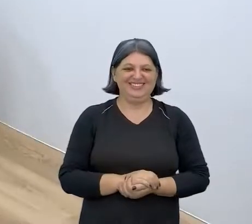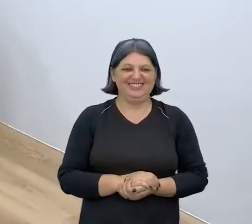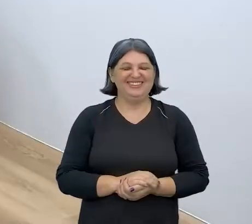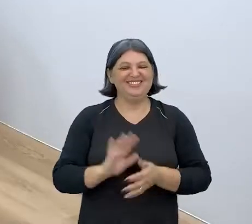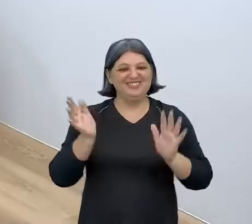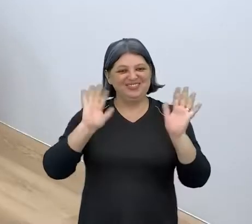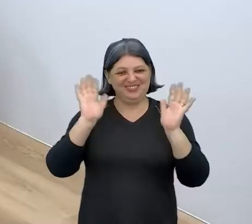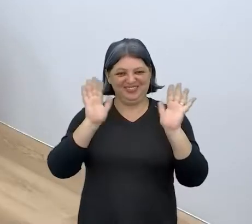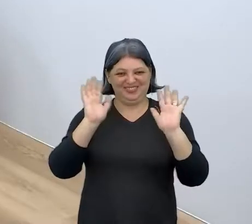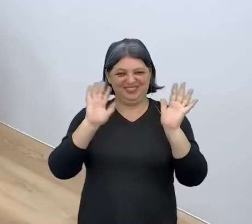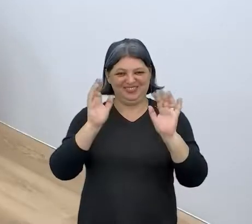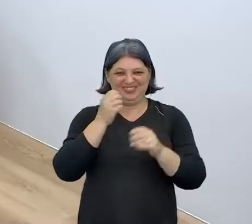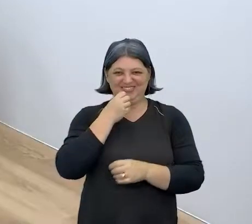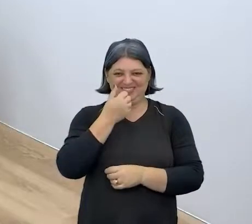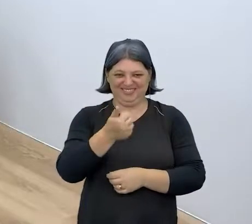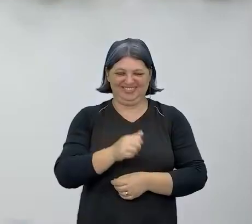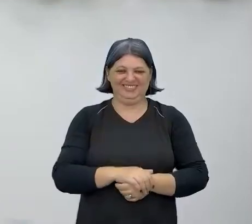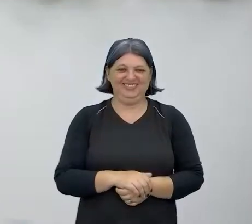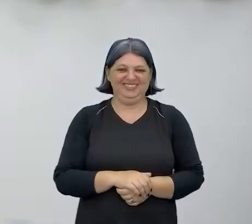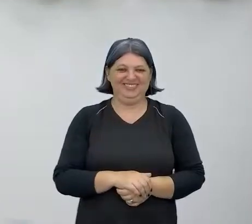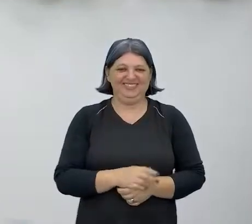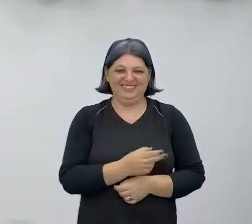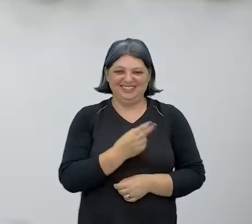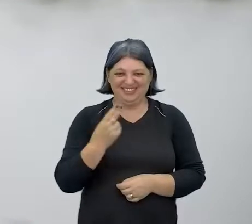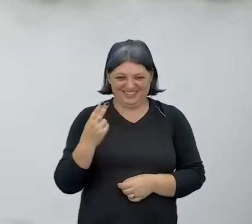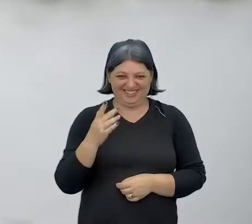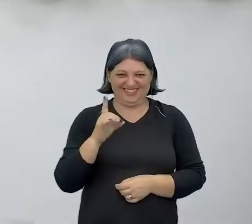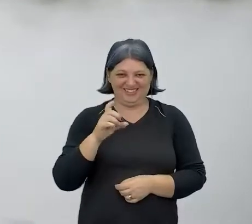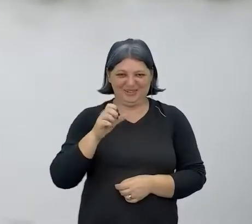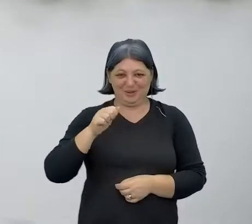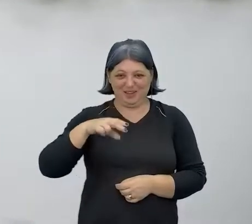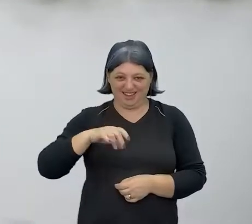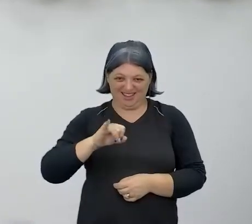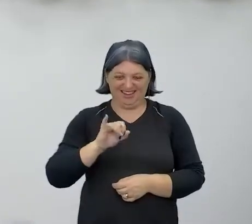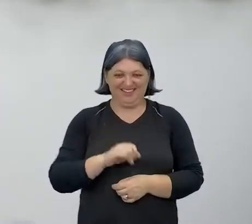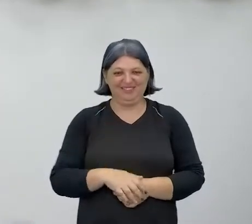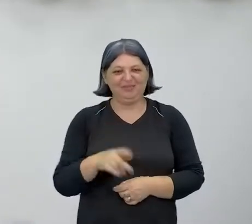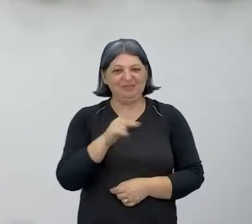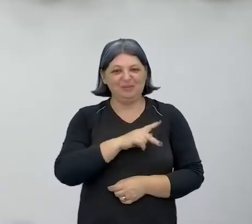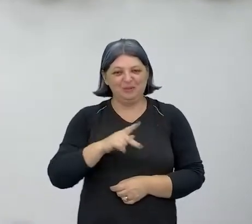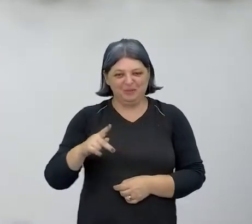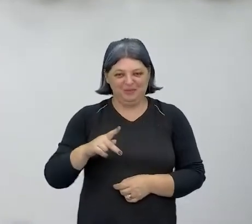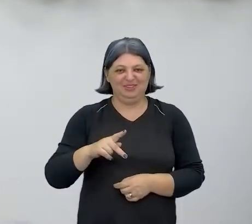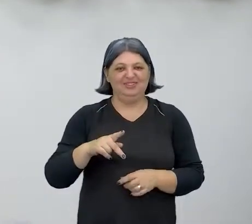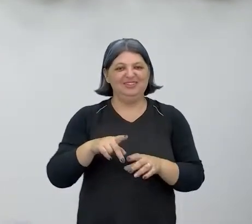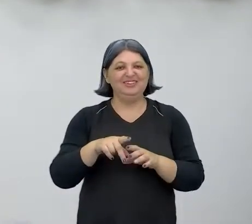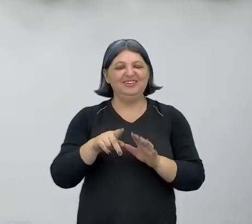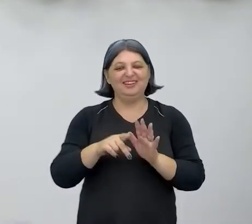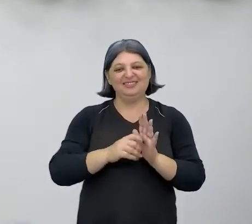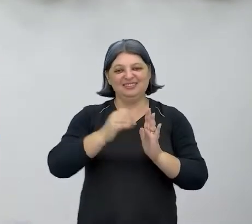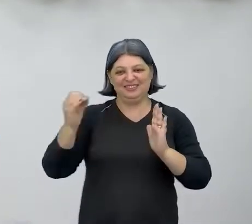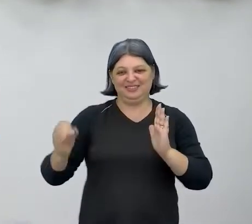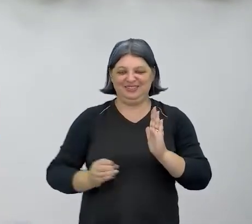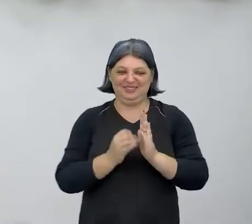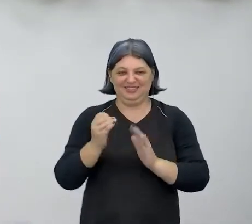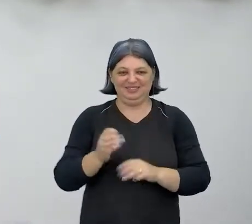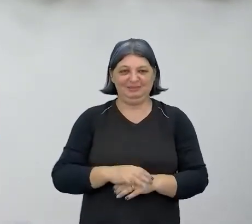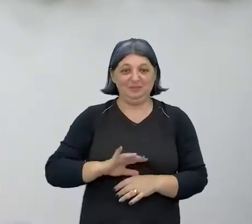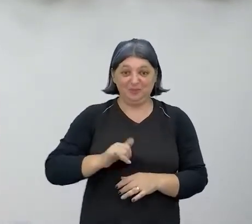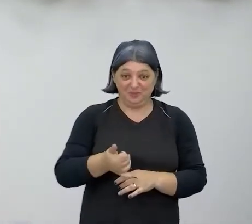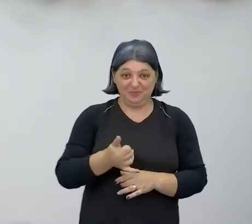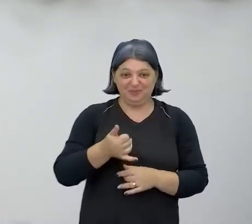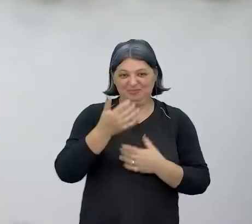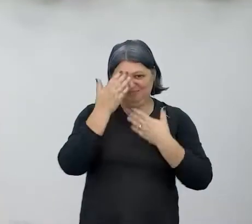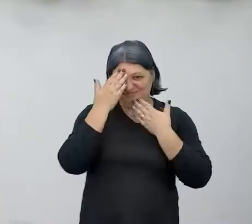Olá, pessoal, tudo bem? O meu nome é Doane, eu sou professora aqui no Centro de Mídias também, e aproveito já pra